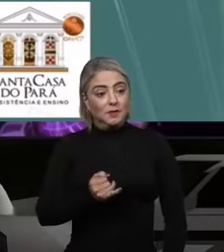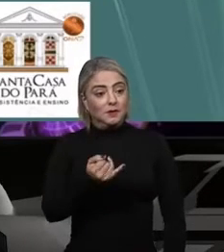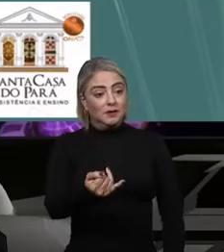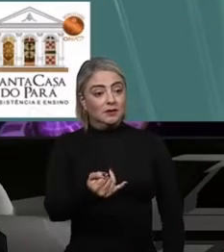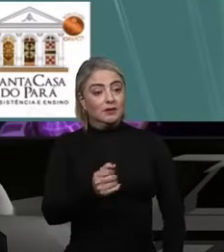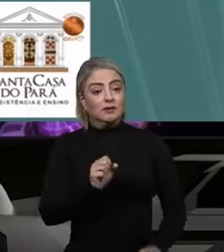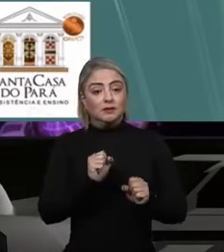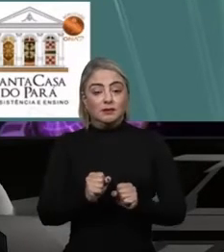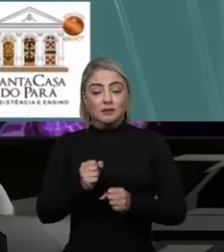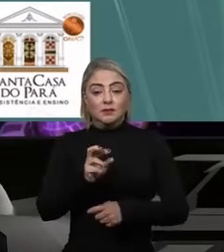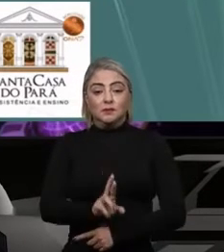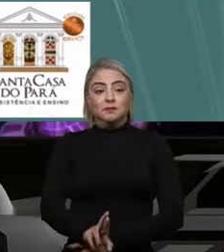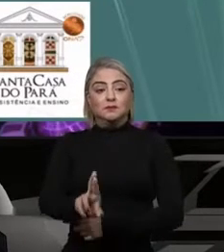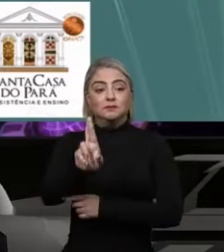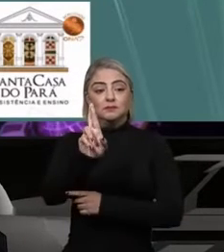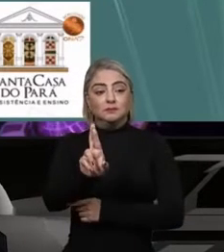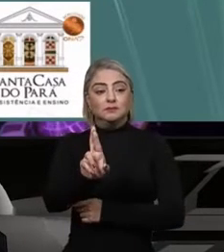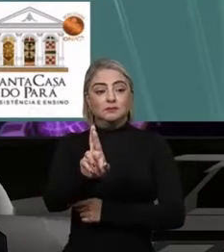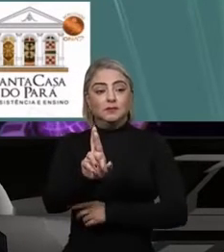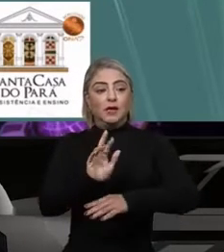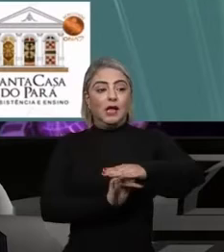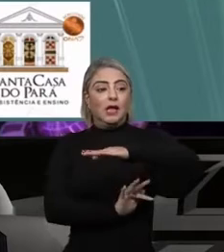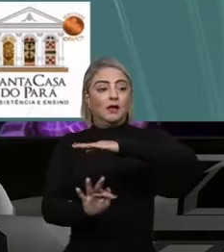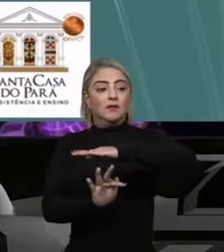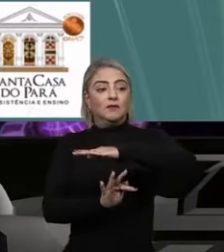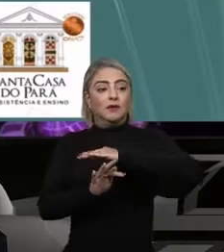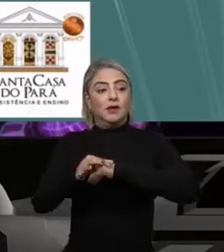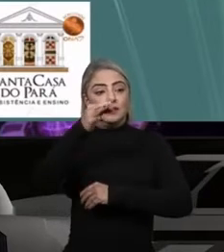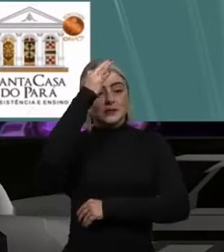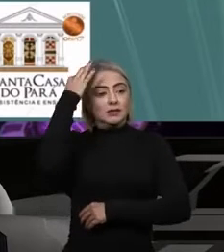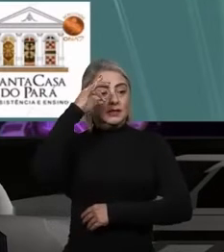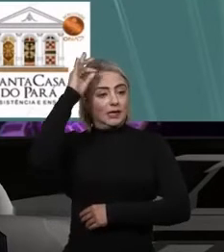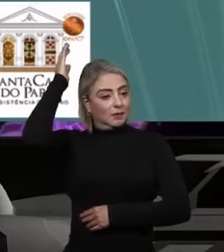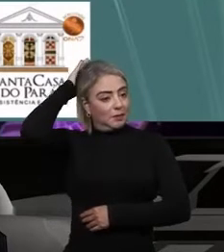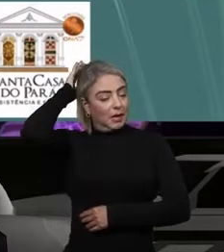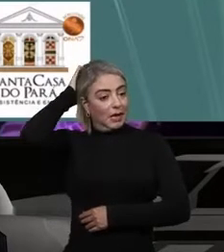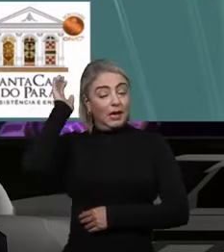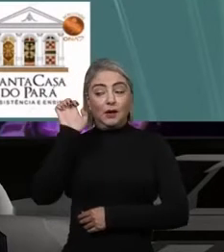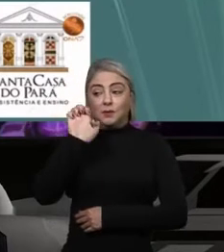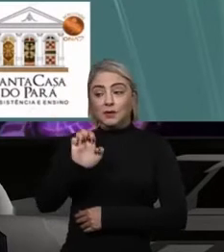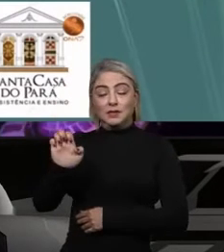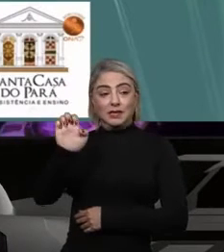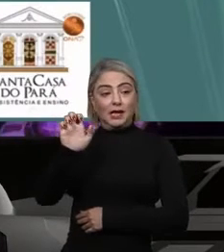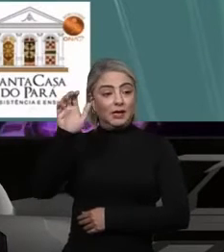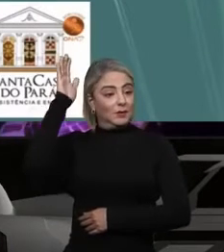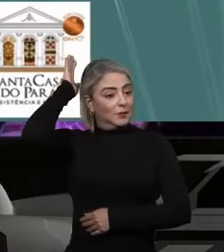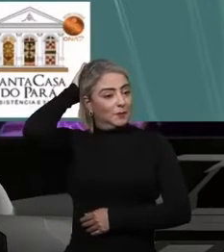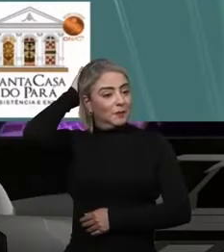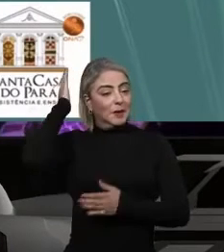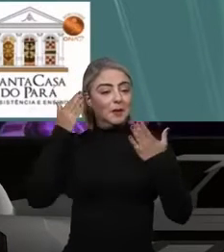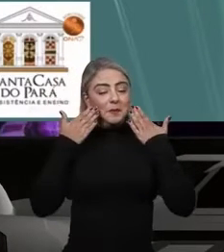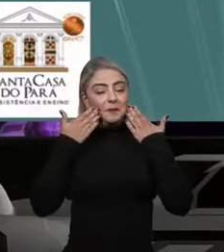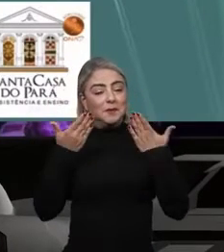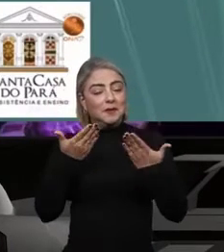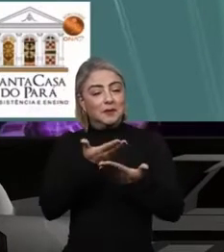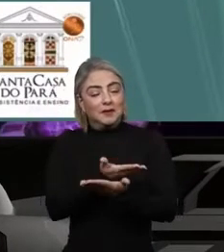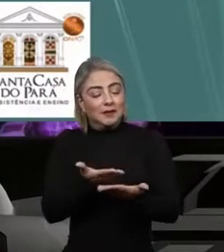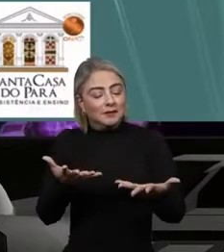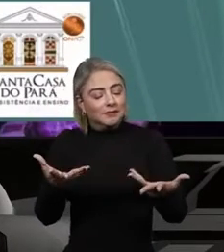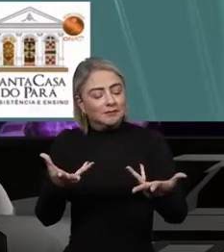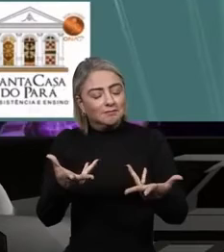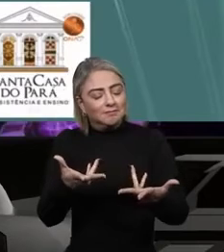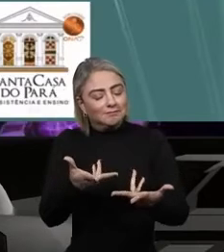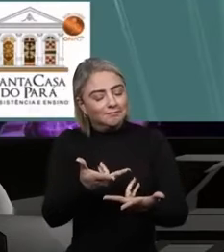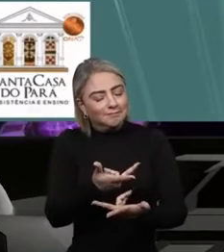poder representar a Fundação Santa Casa do Pará, o Estado do Pará, nessa amostra vendo tanta riqueza